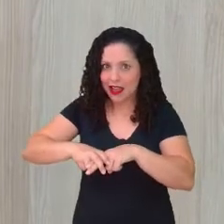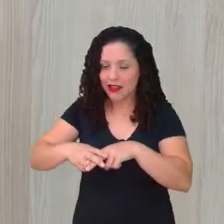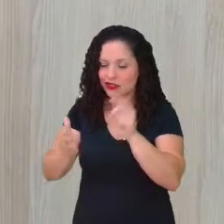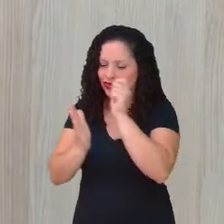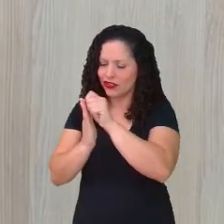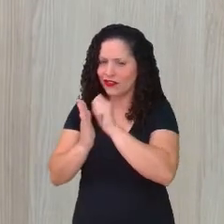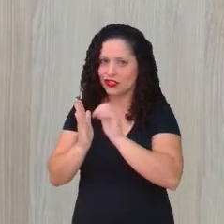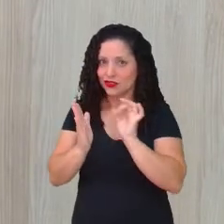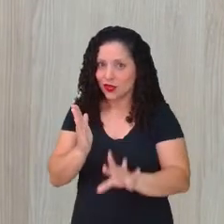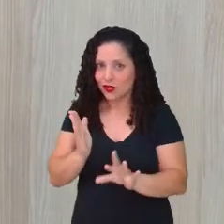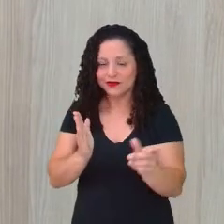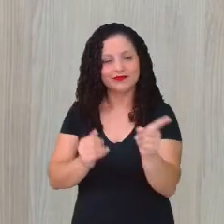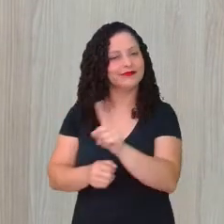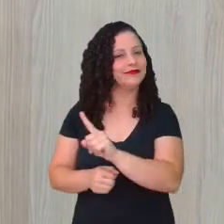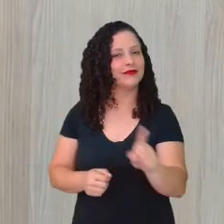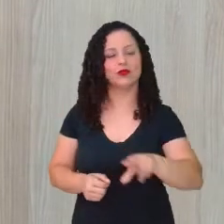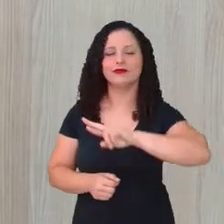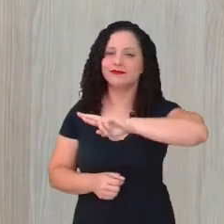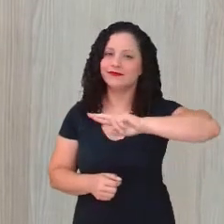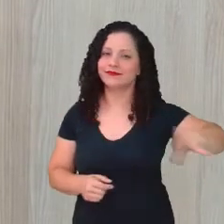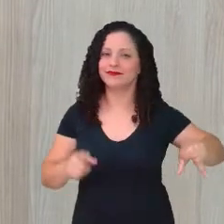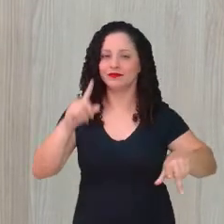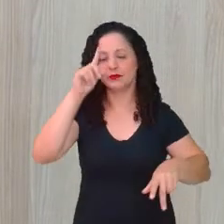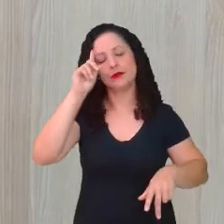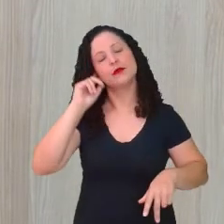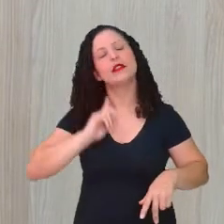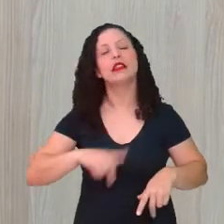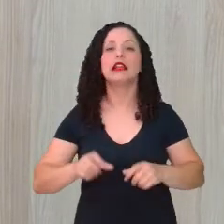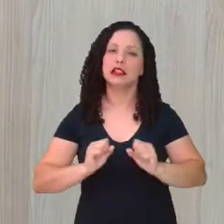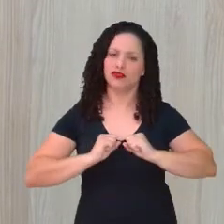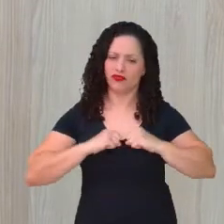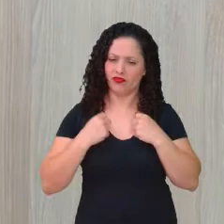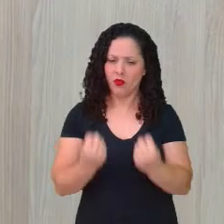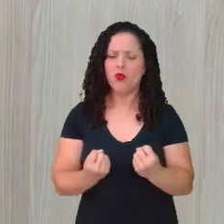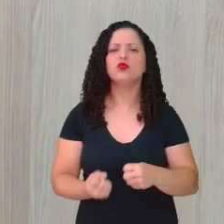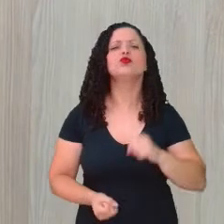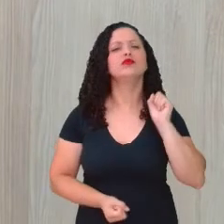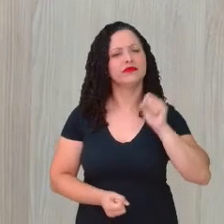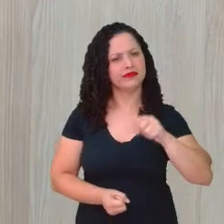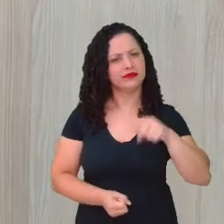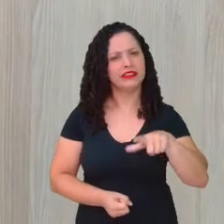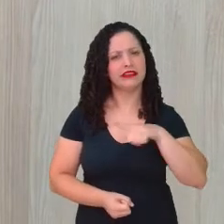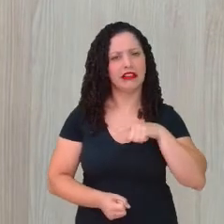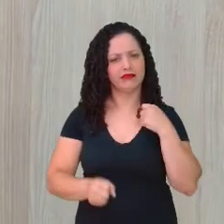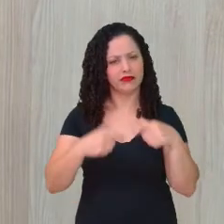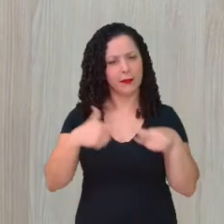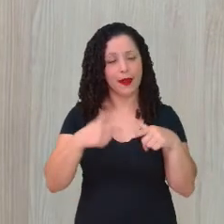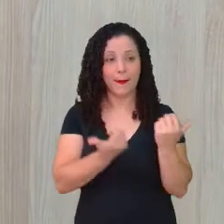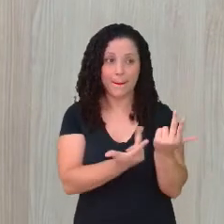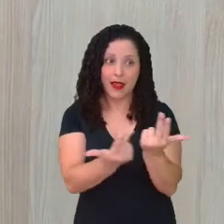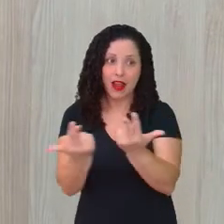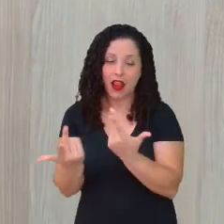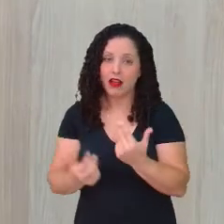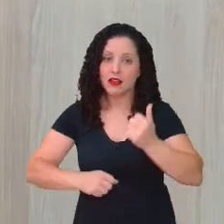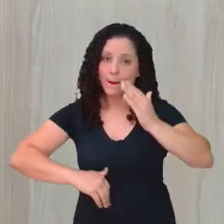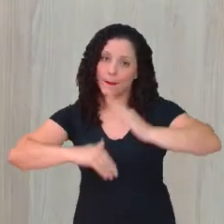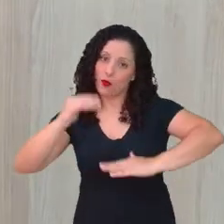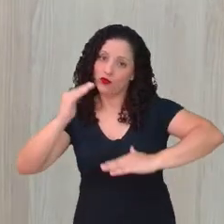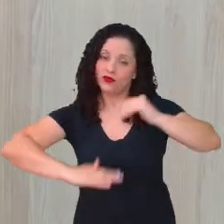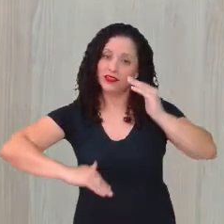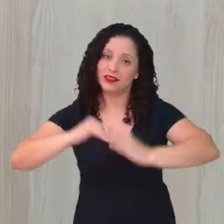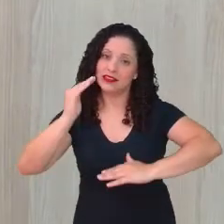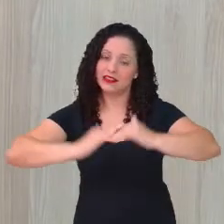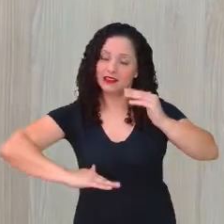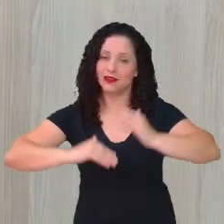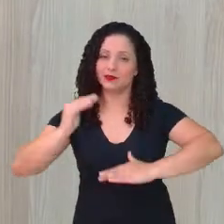bonitas. Não. Exige-se um trabalho, exige-se uma rotina, assim como qualquer profissão que a gente queira exercer bem.